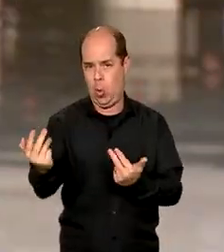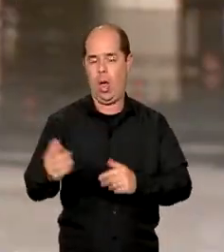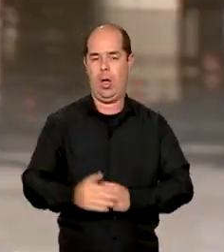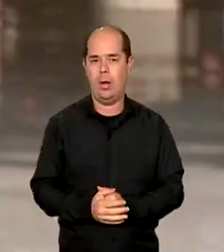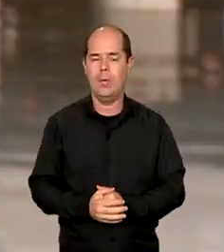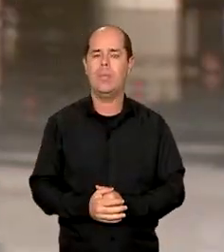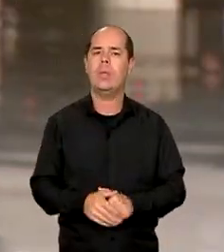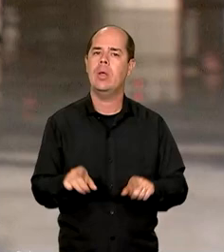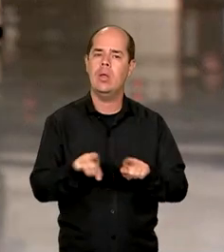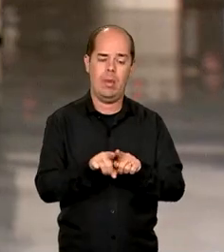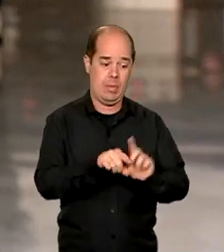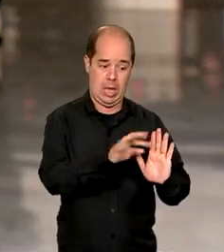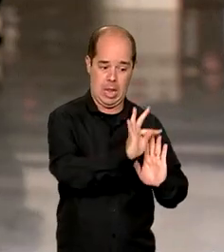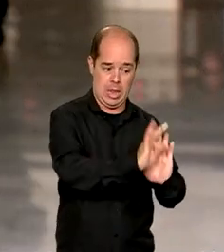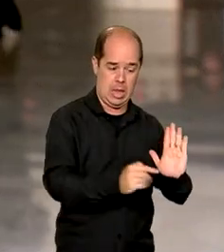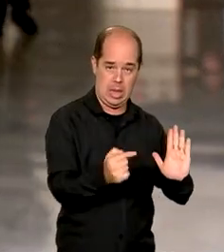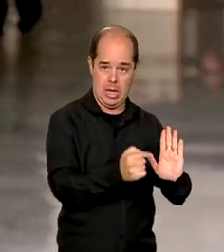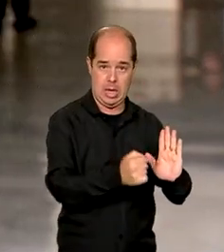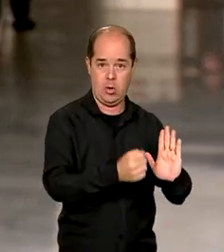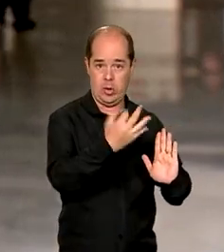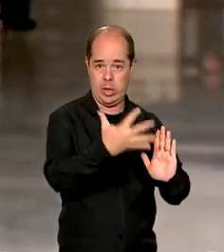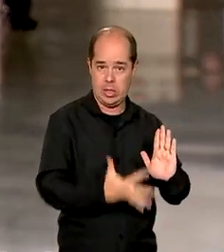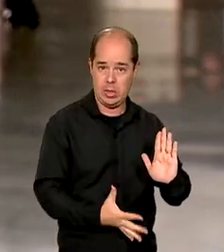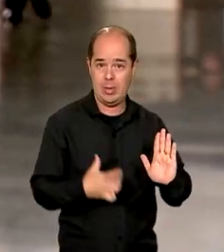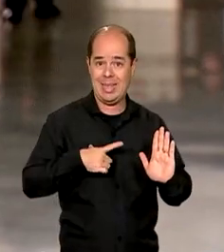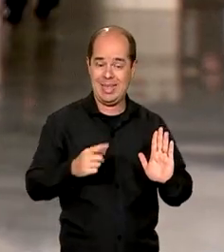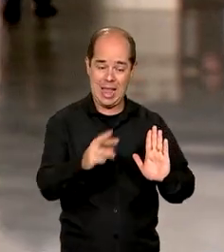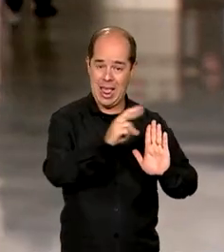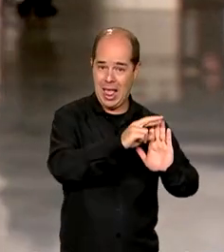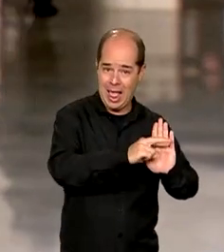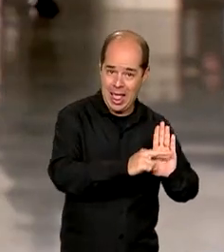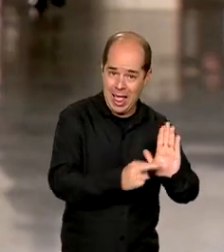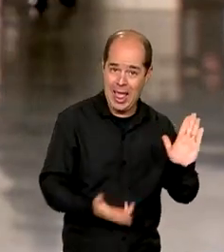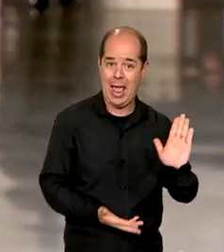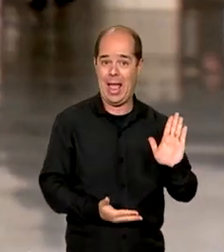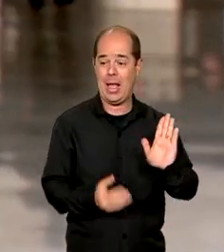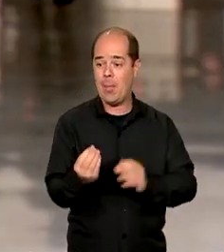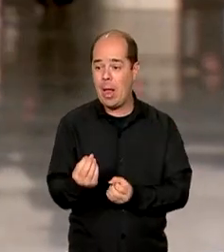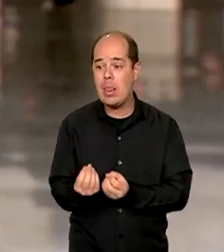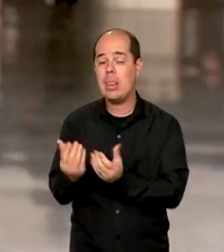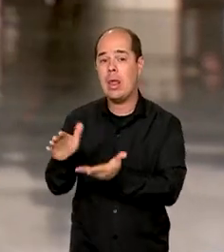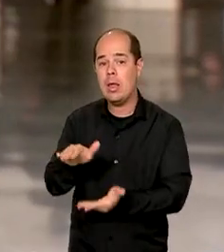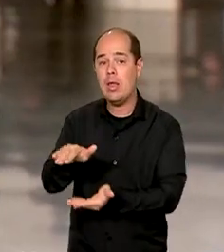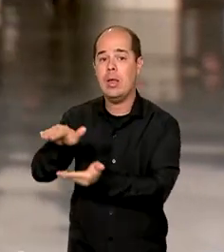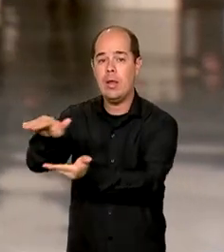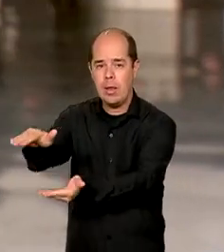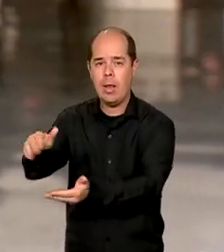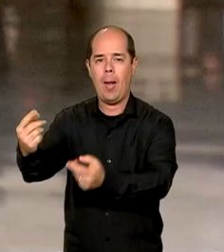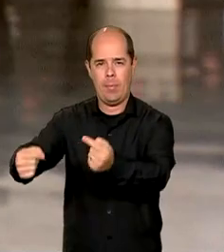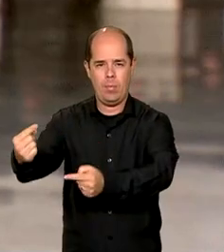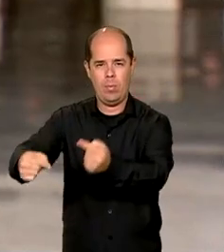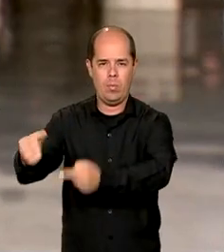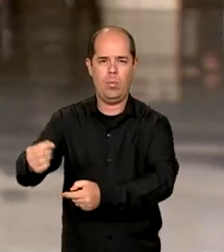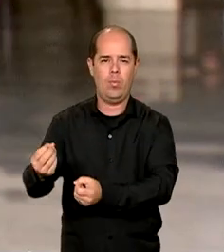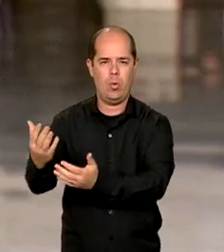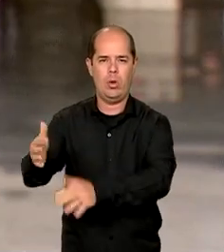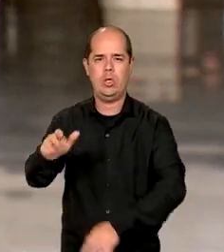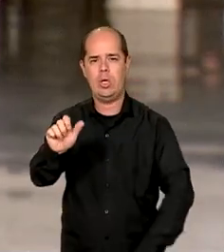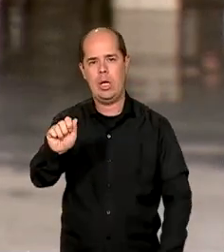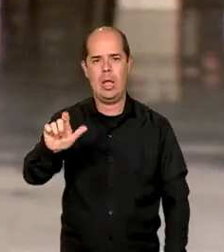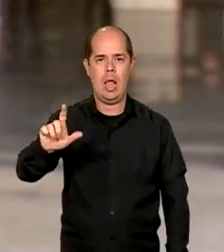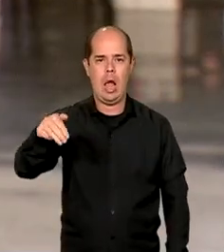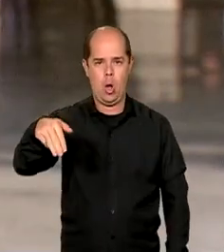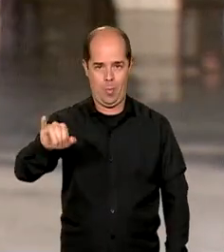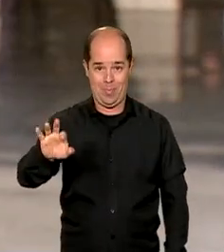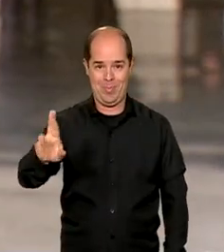de diretrizes para aplicação de recursos da política Aldir Blanc e também traz condições mais favoráveis